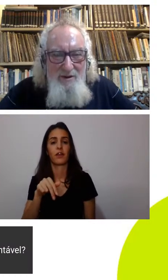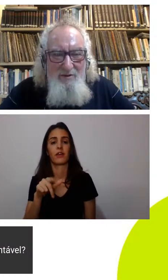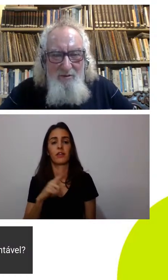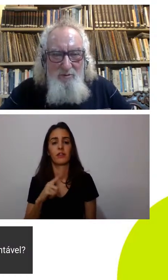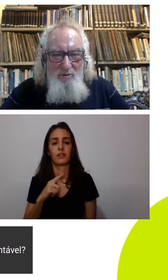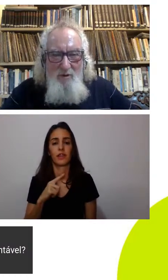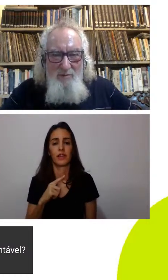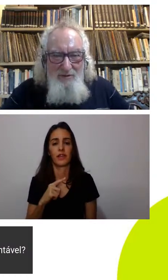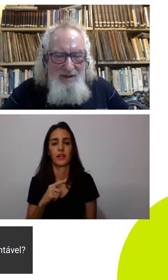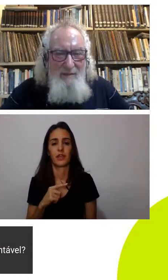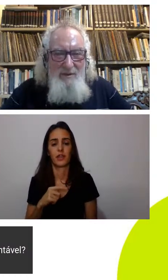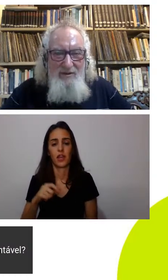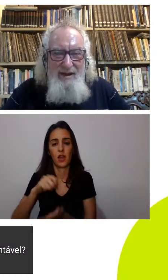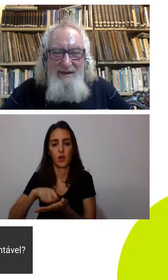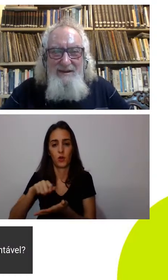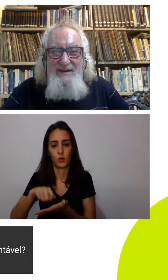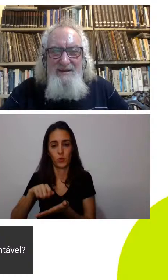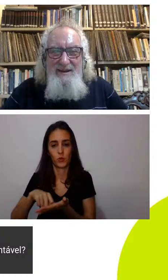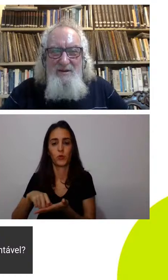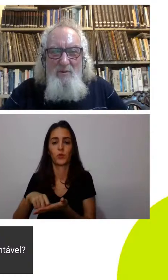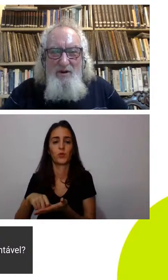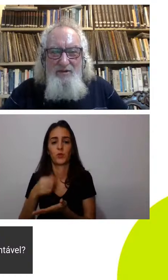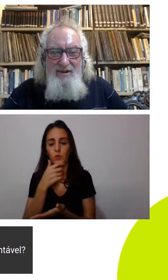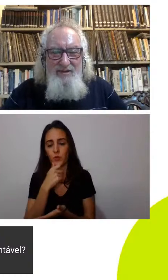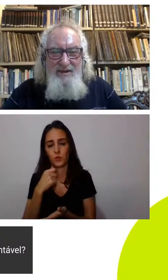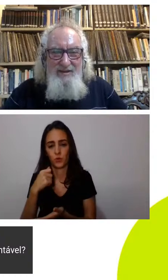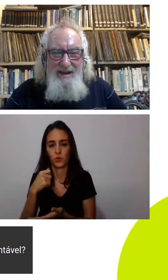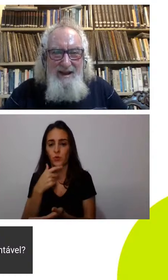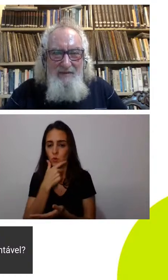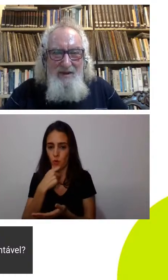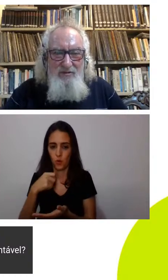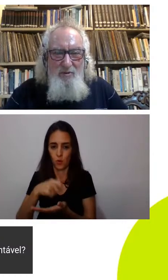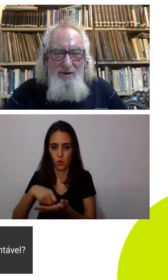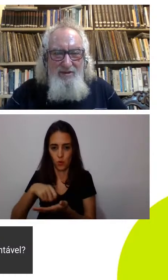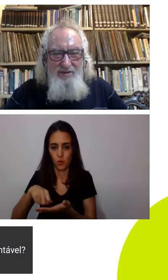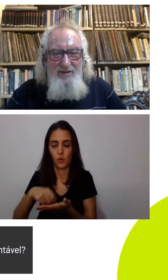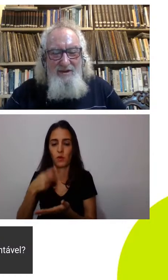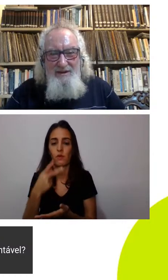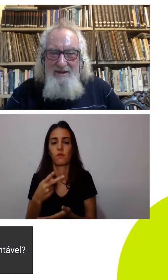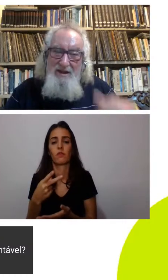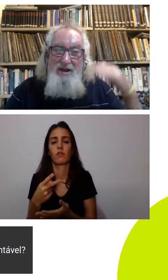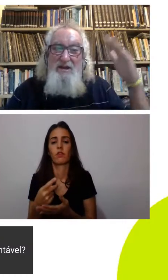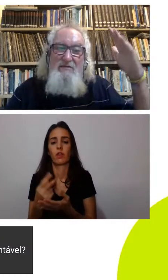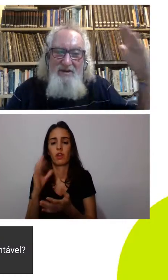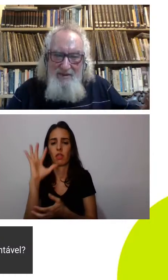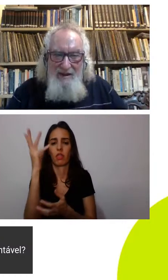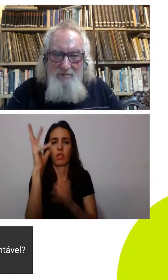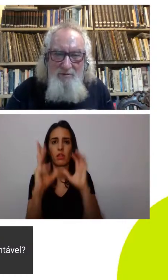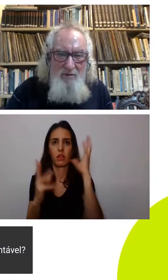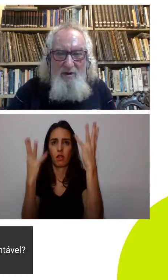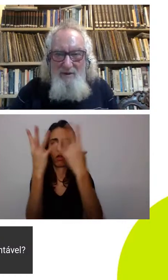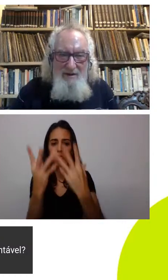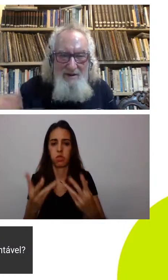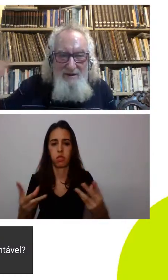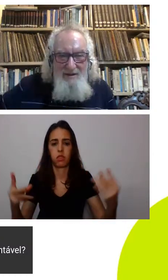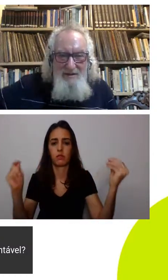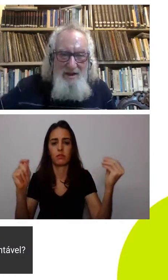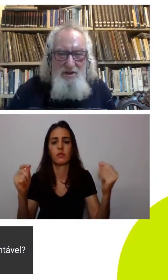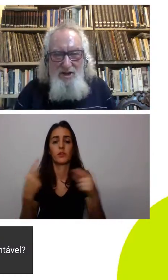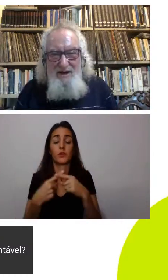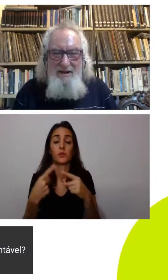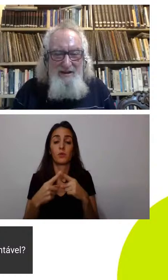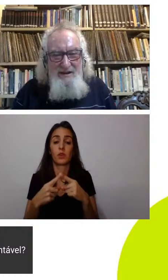o autor do Homem Sapiens ele mostra assim degradações incríveis quando o homem